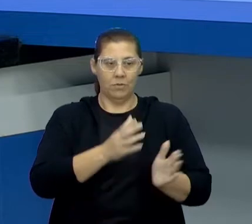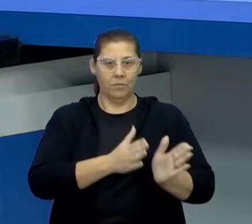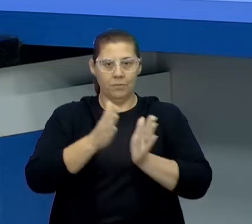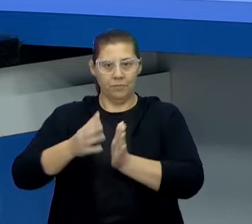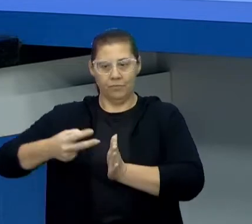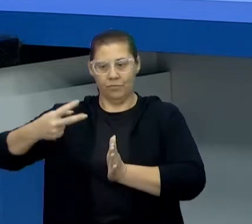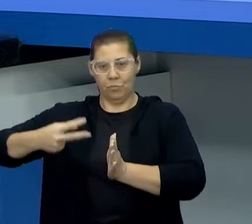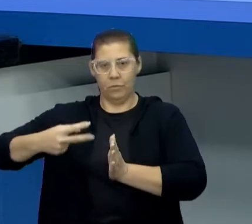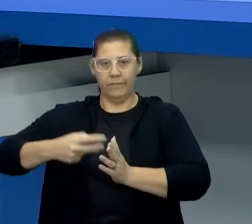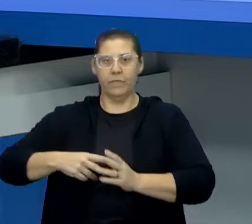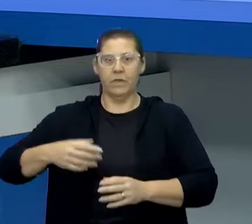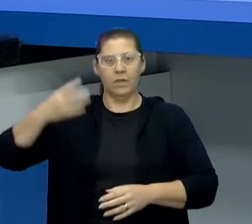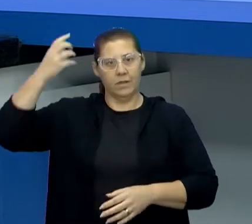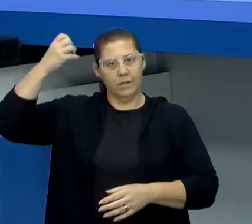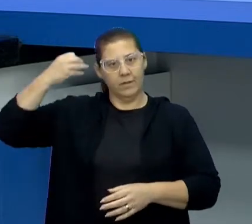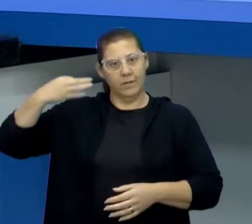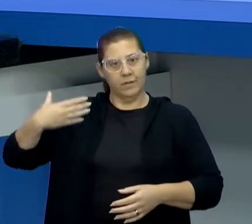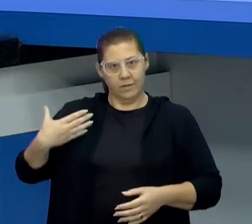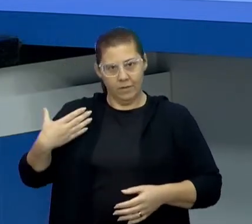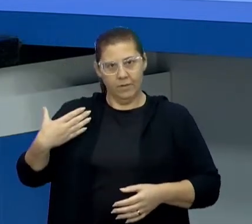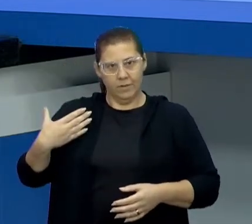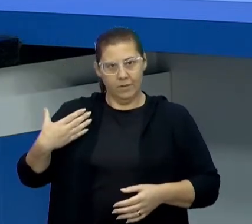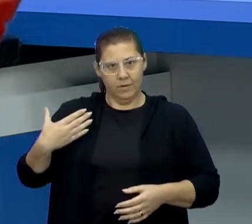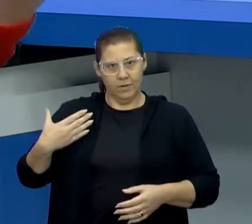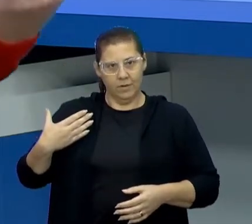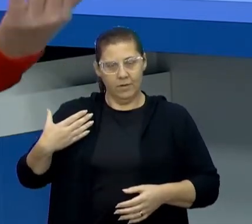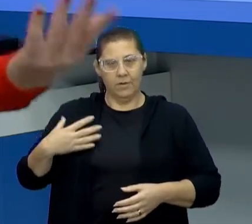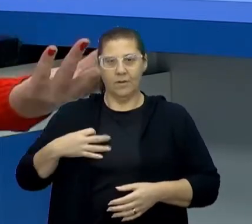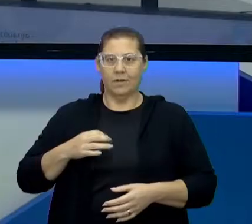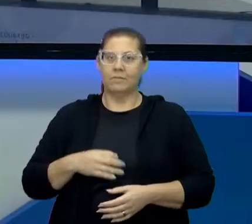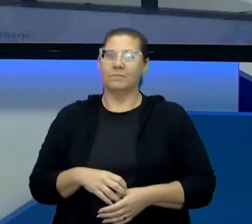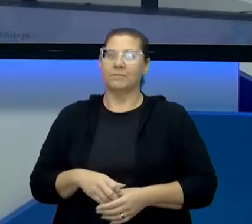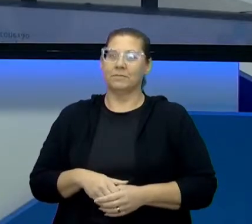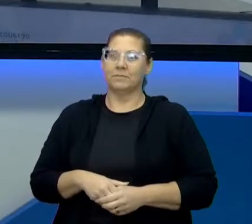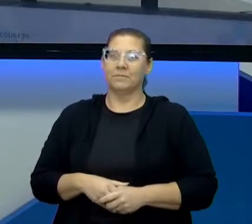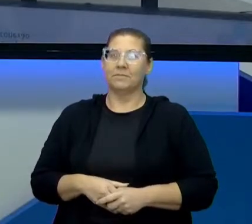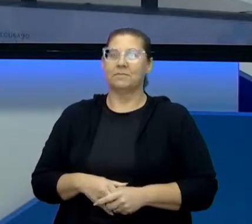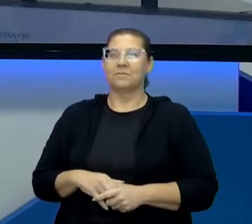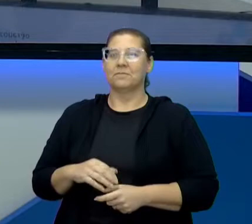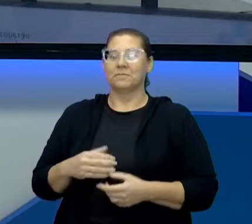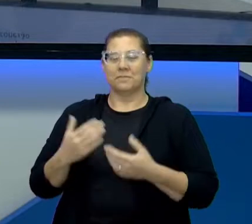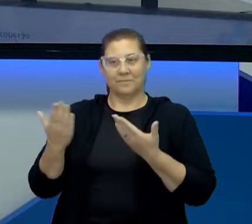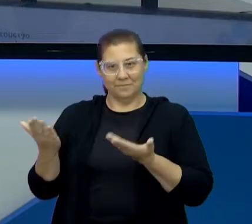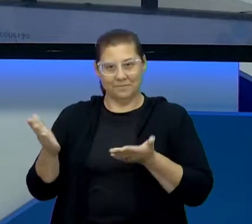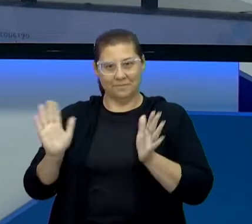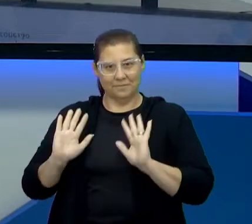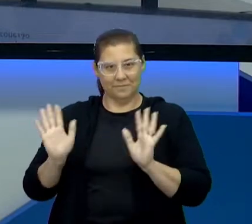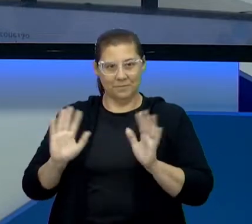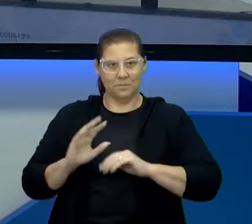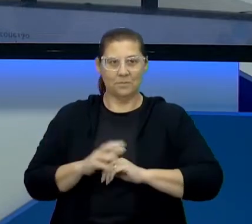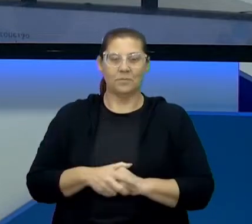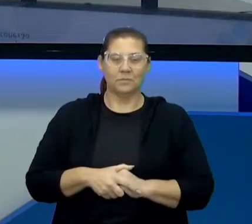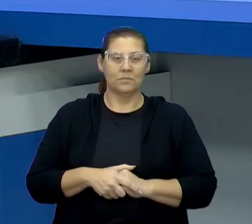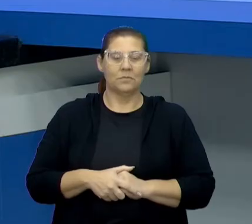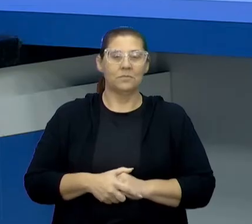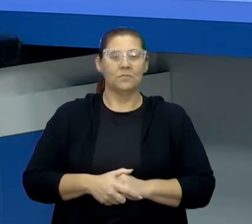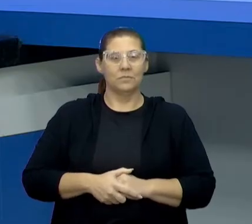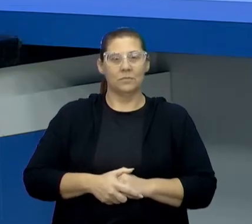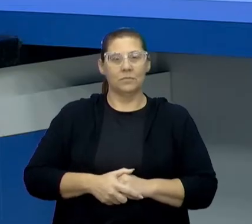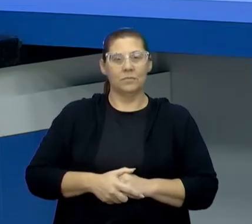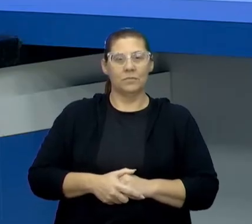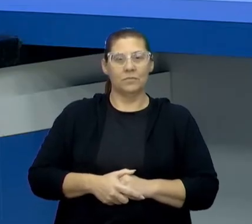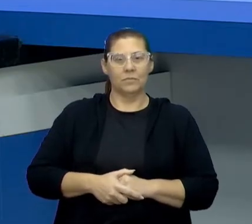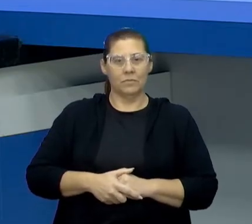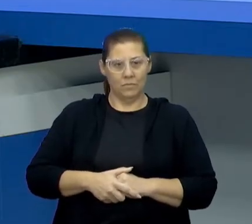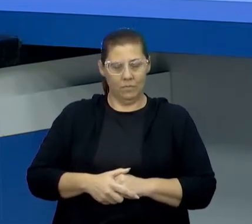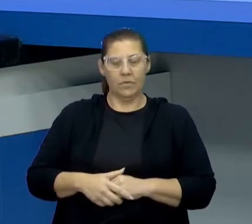Antes disso, eu vou fazer minha audiodescrição, passo a palavra para ela. tudo bem professora? Então vamos lá. Eu sou